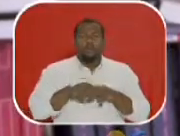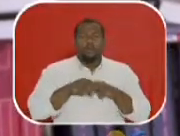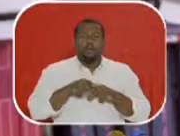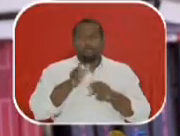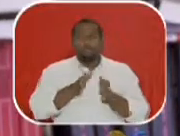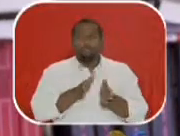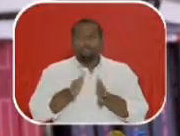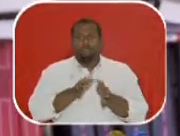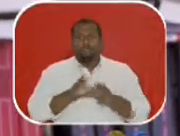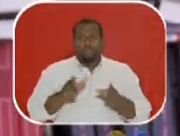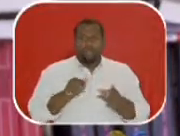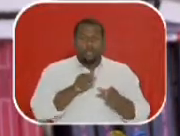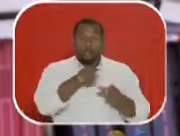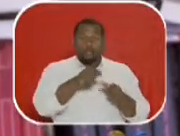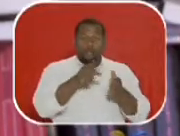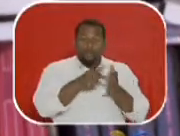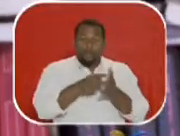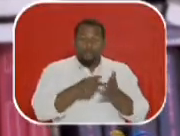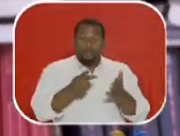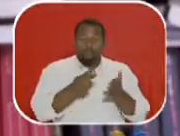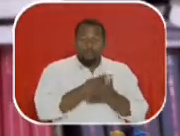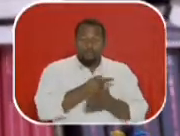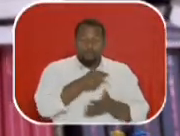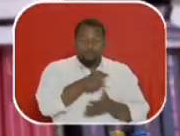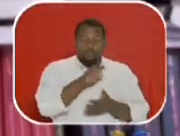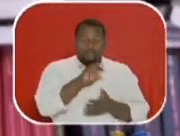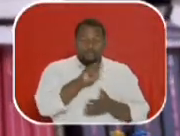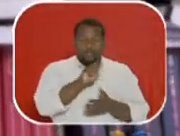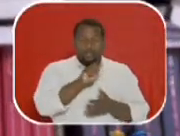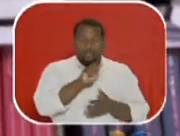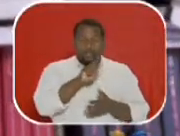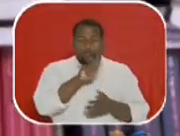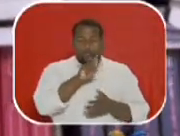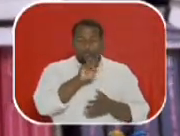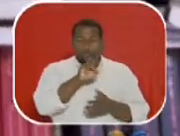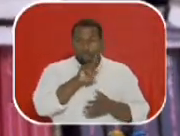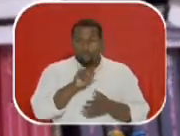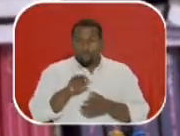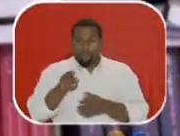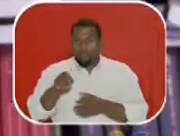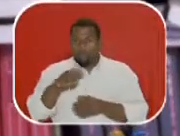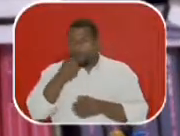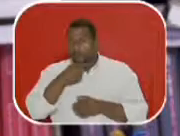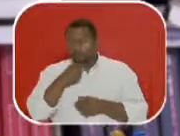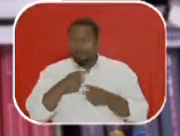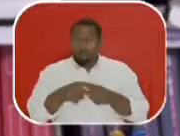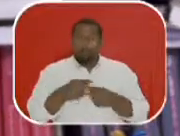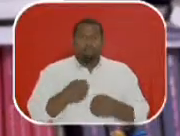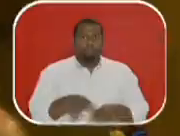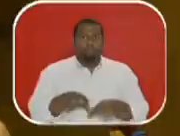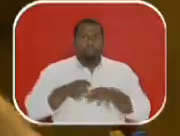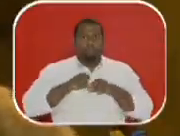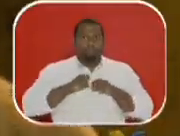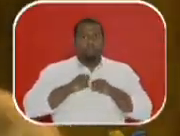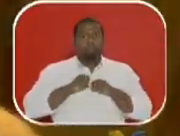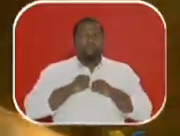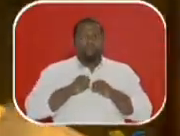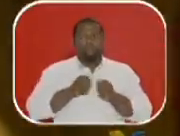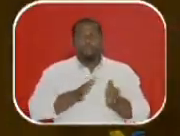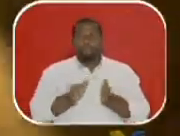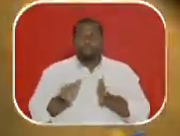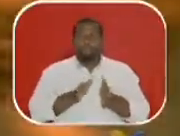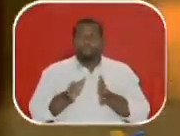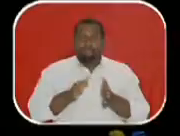diferentes. Algo é tragédia ou comédia porque produz um efeito que é o efeito cômico ou o efeito